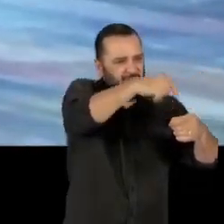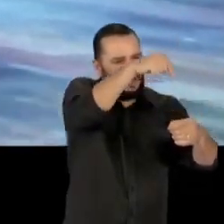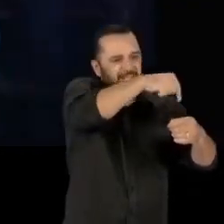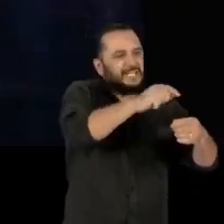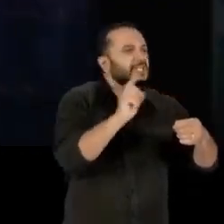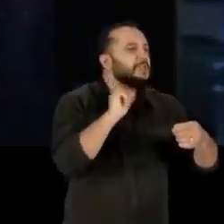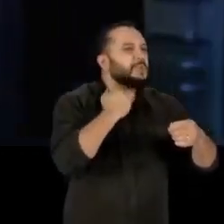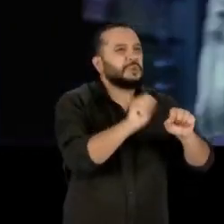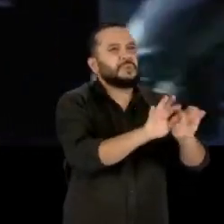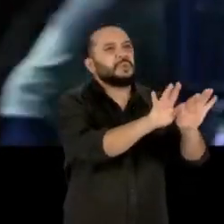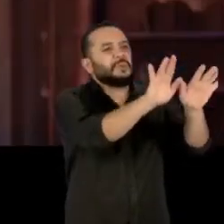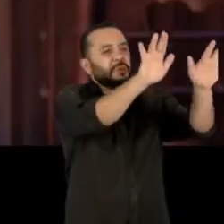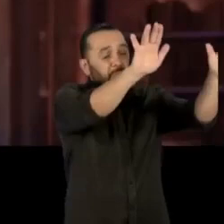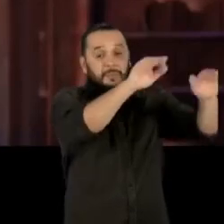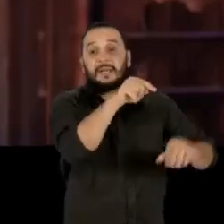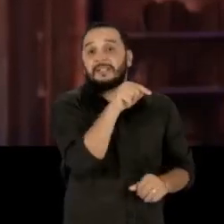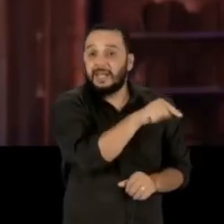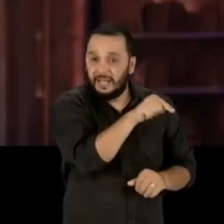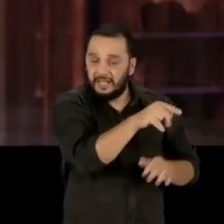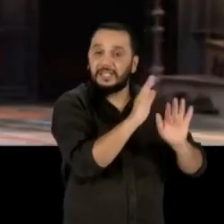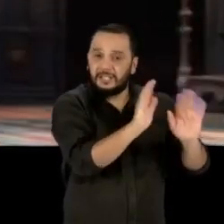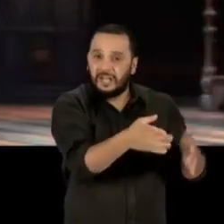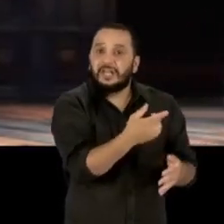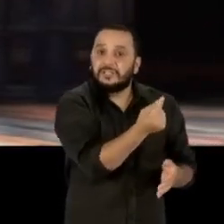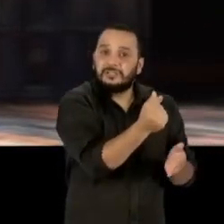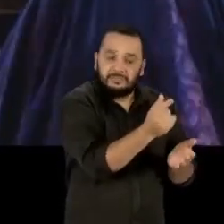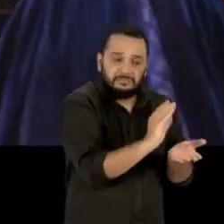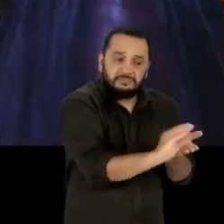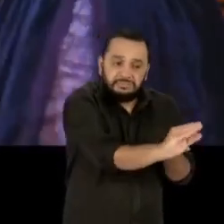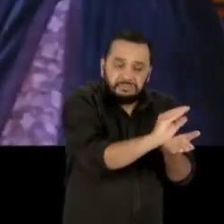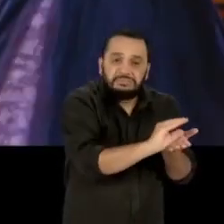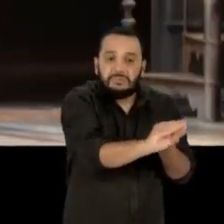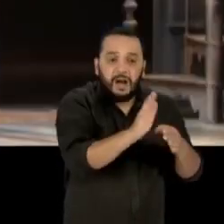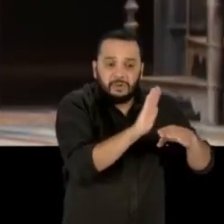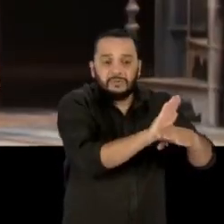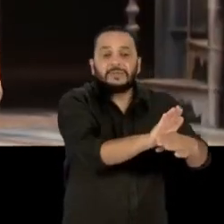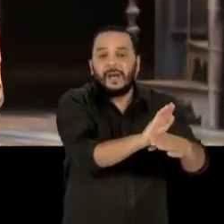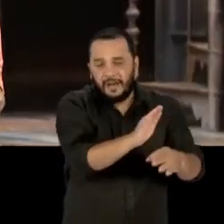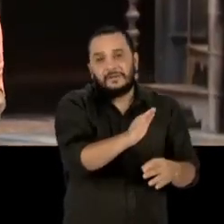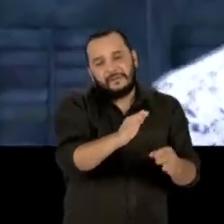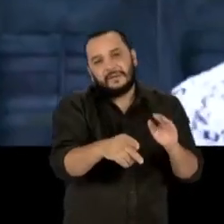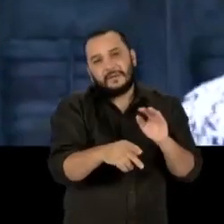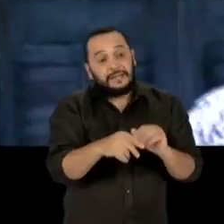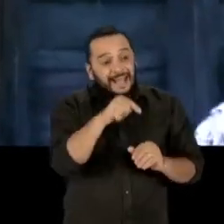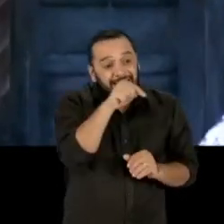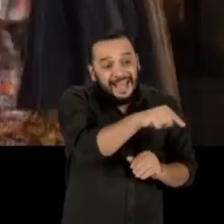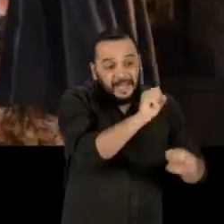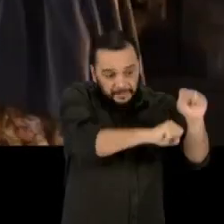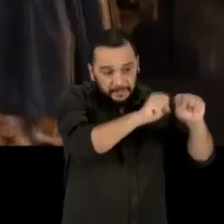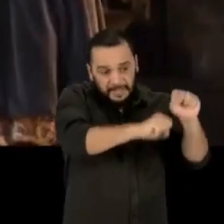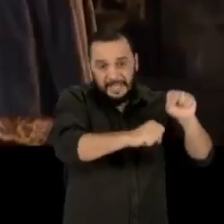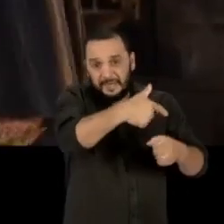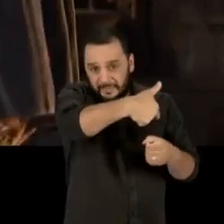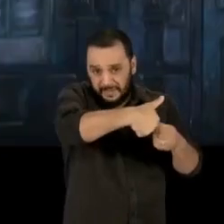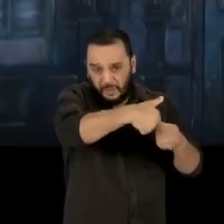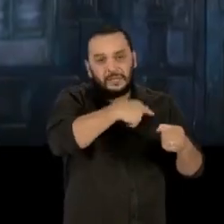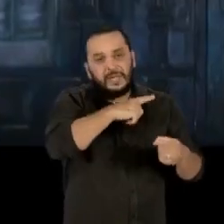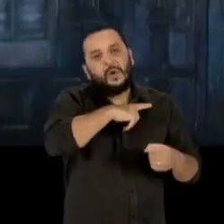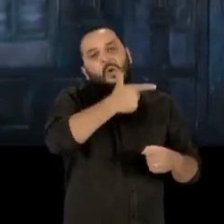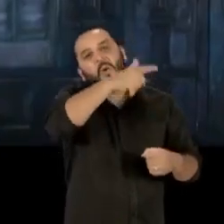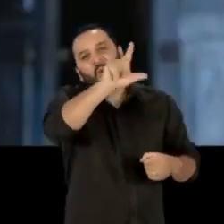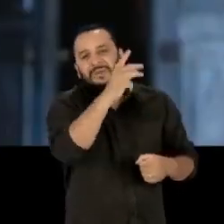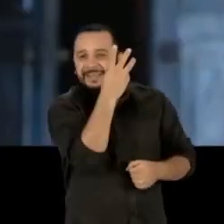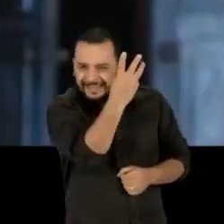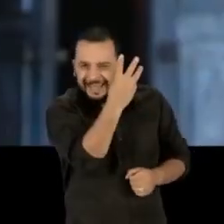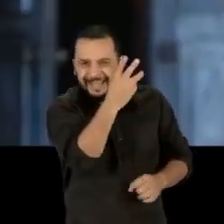preços populares para o público de 16 a 25 anos. A multinacional patrocina outras três grandes instituições culturais do Reino Unido.